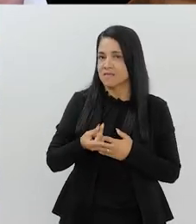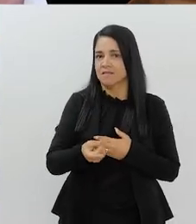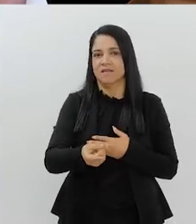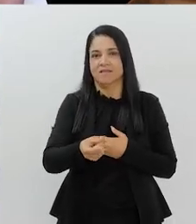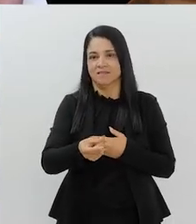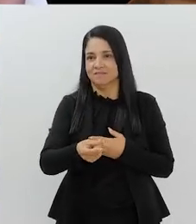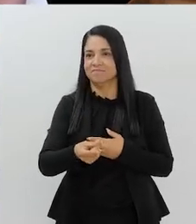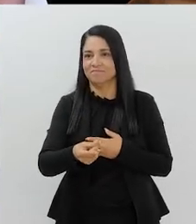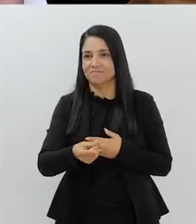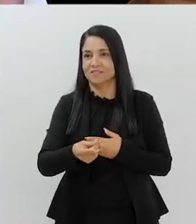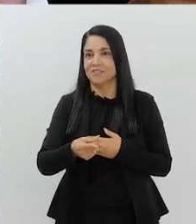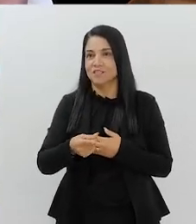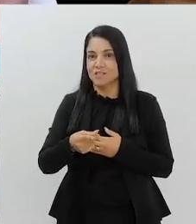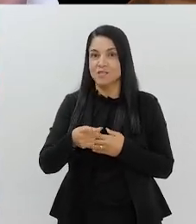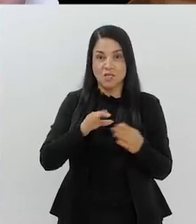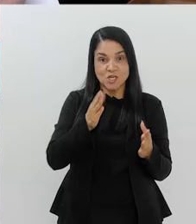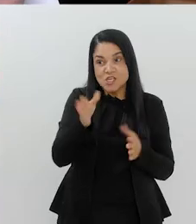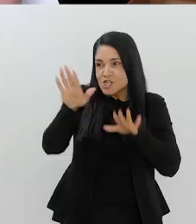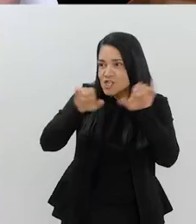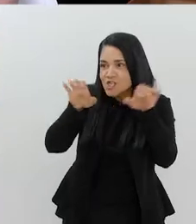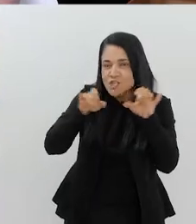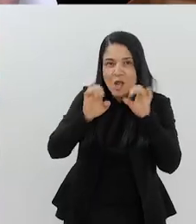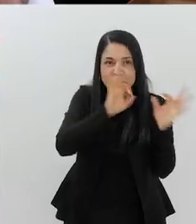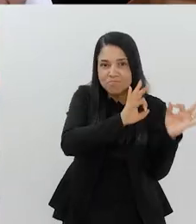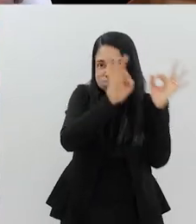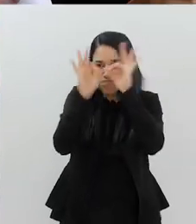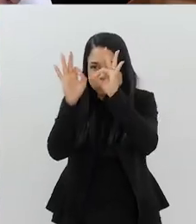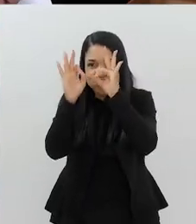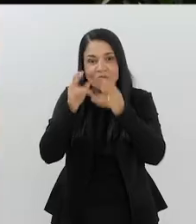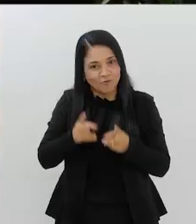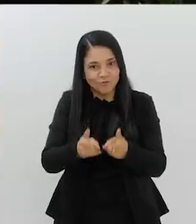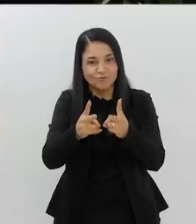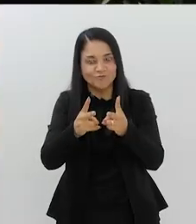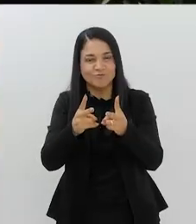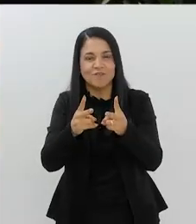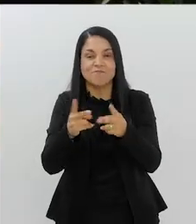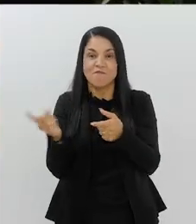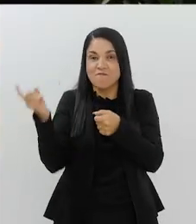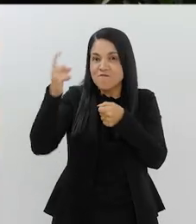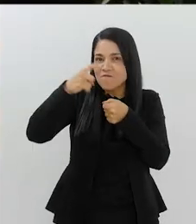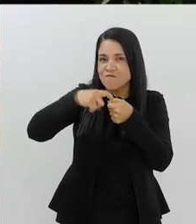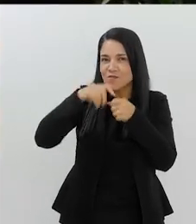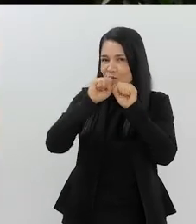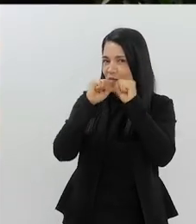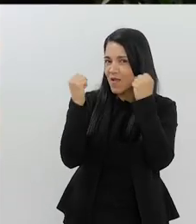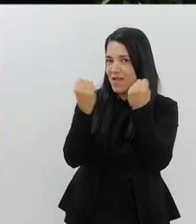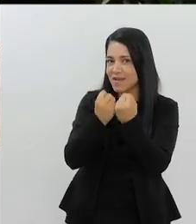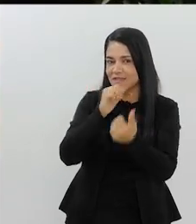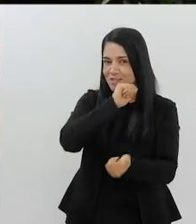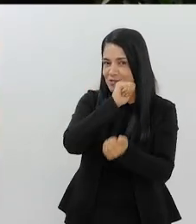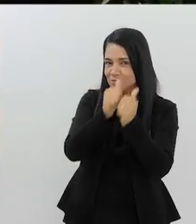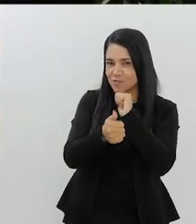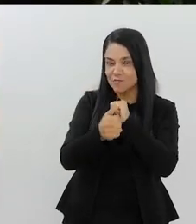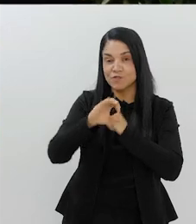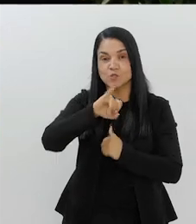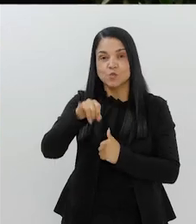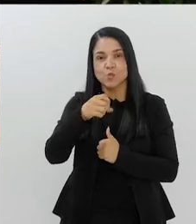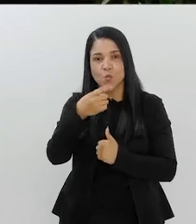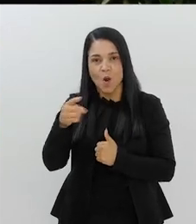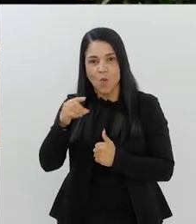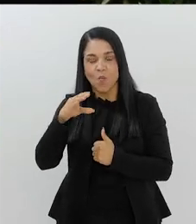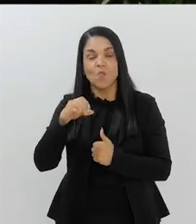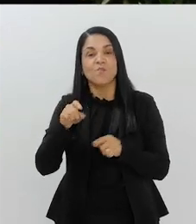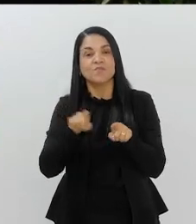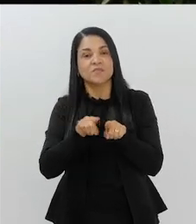contar essa história aqui. Segura a audiência, então. Chama a galera e segura a audiência. Beleza, daqui a pouquinho a gente vai voltar aqui no Arena Esportiva com o João Carvalho e o